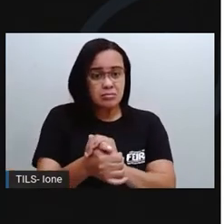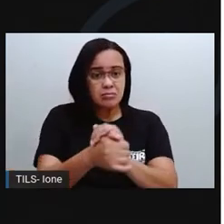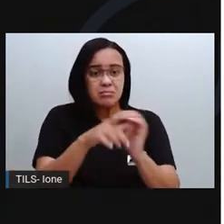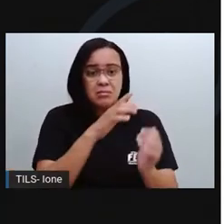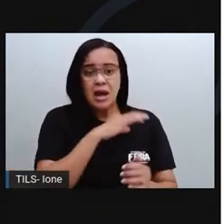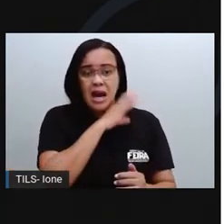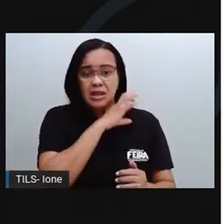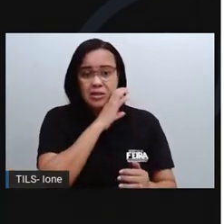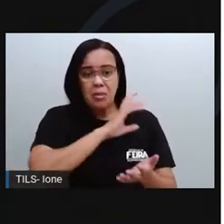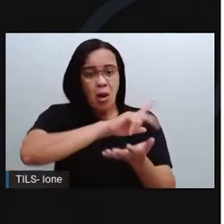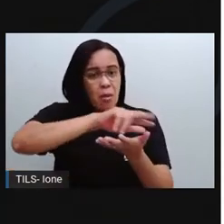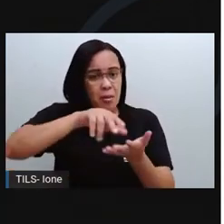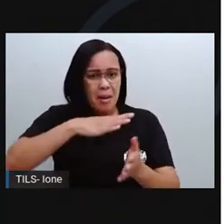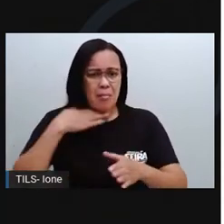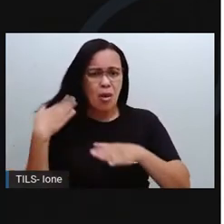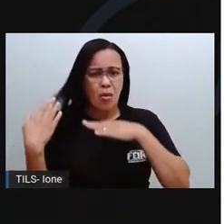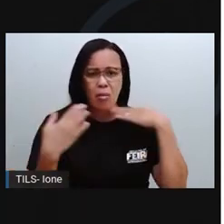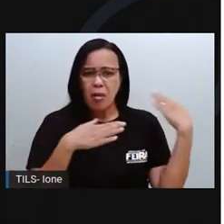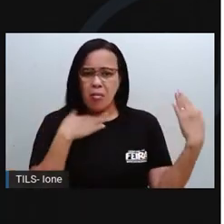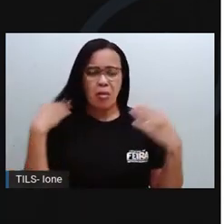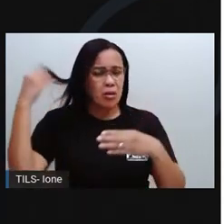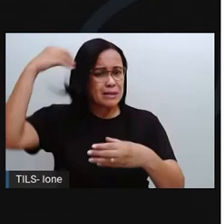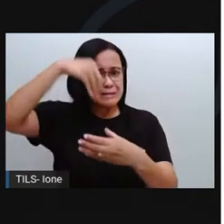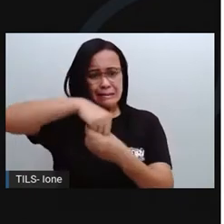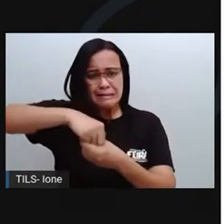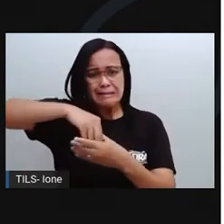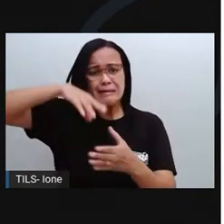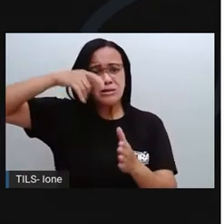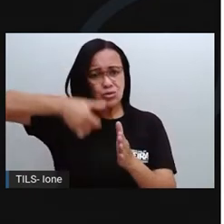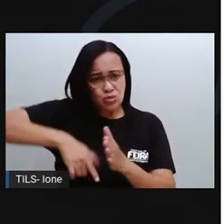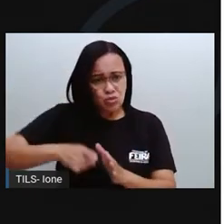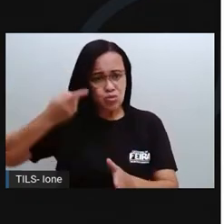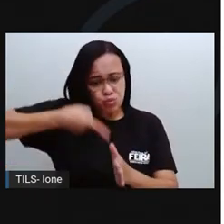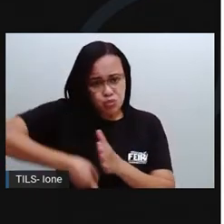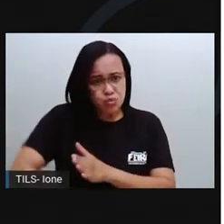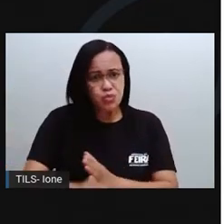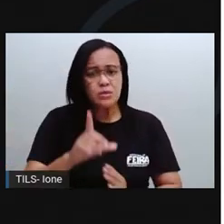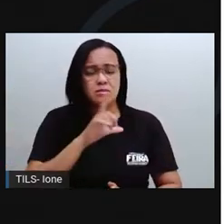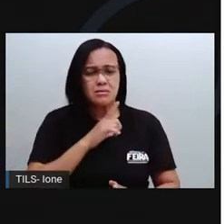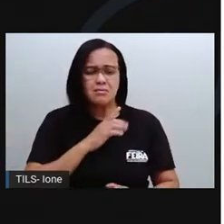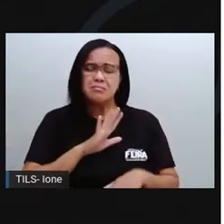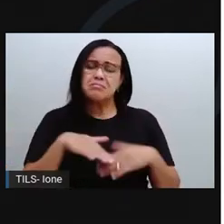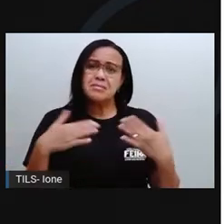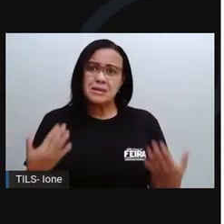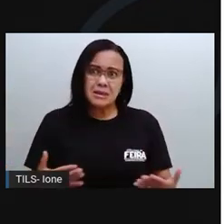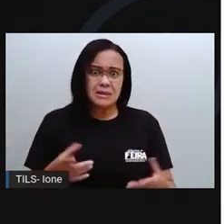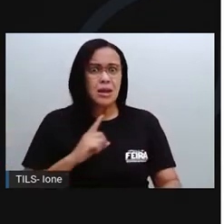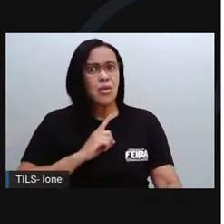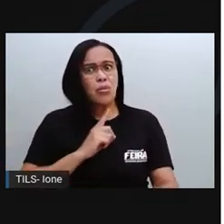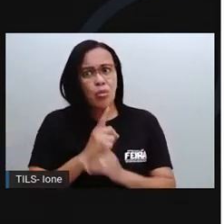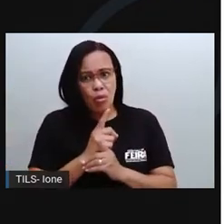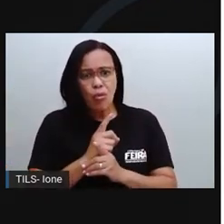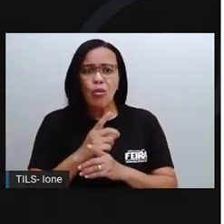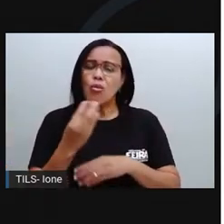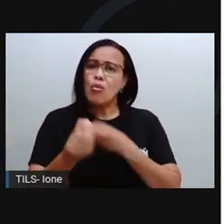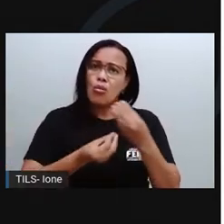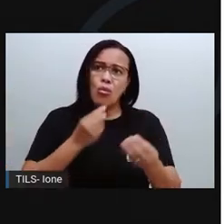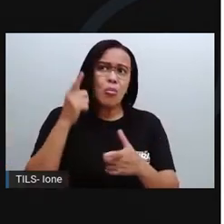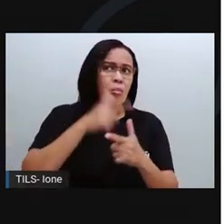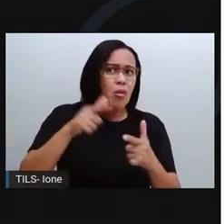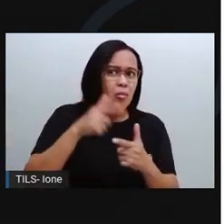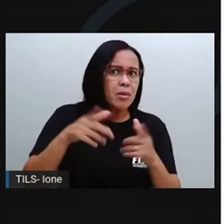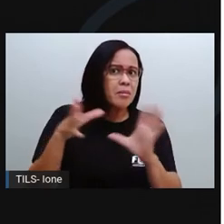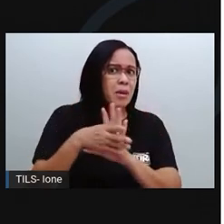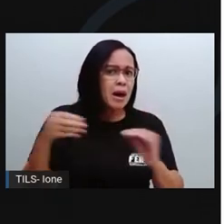sacola pensando que é alimento. Então, como achar uma saída para tudo isso? Em primeiro lugar, pense se